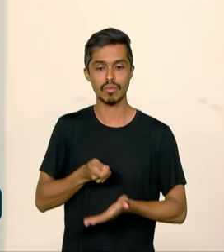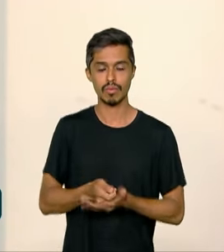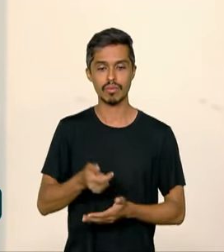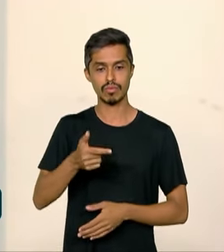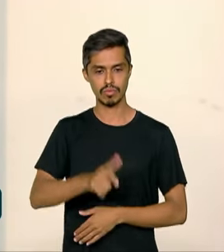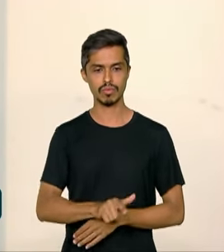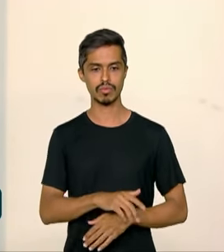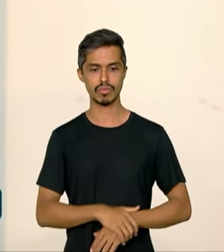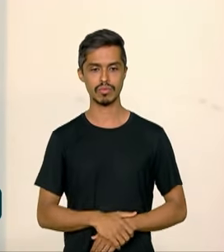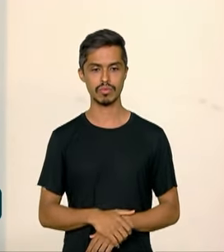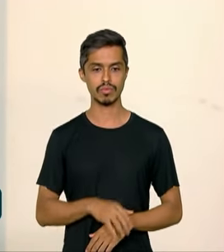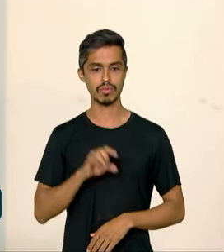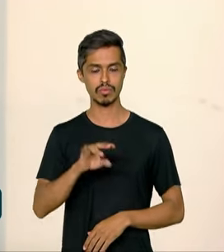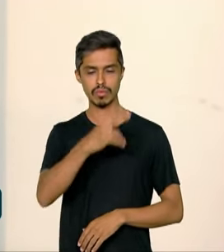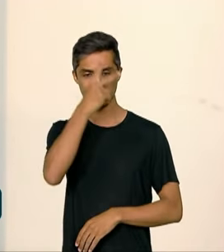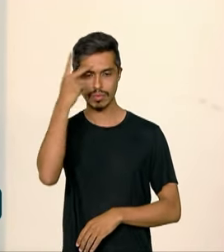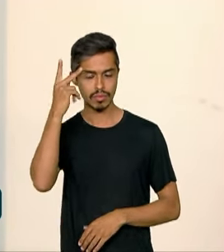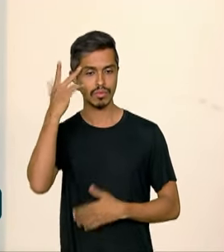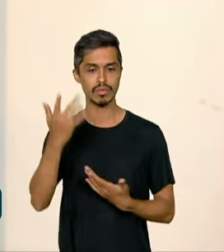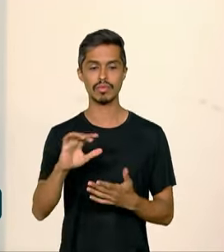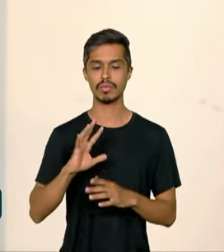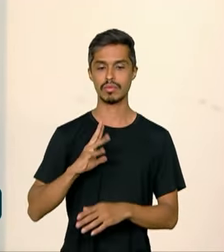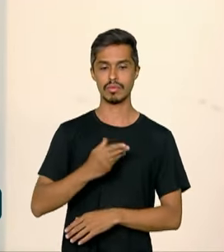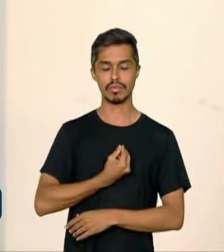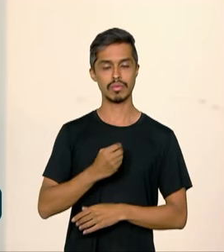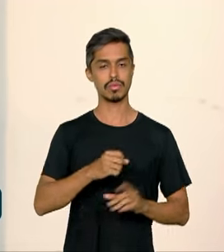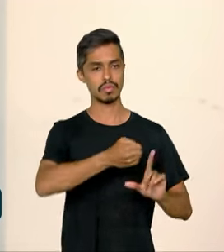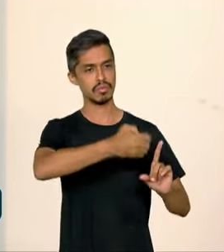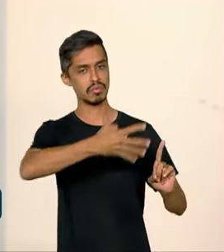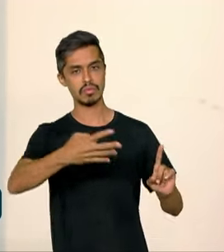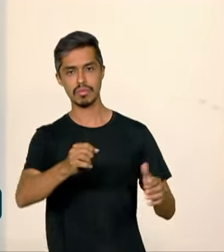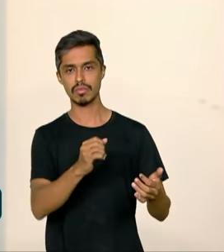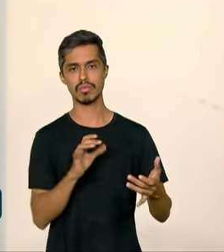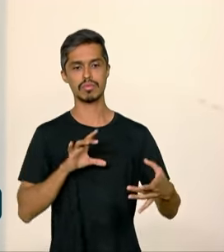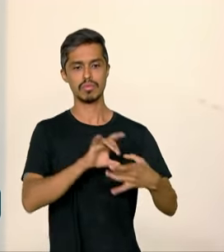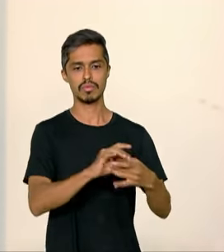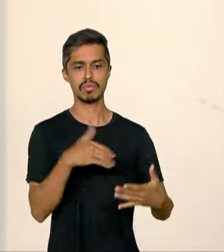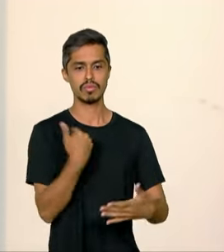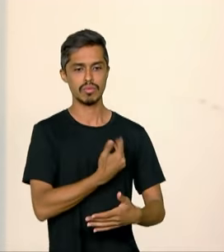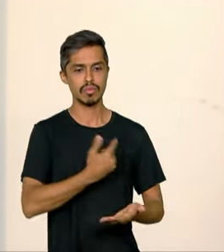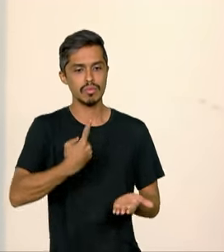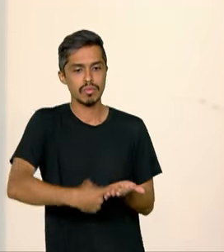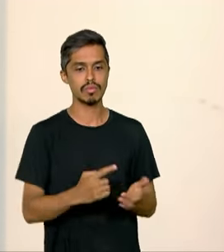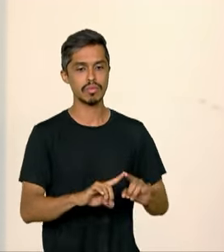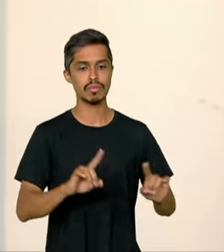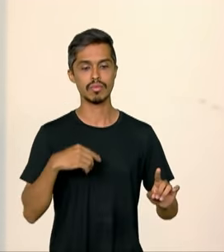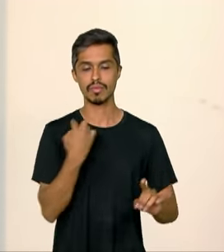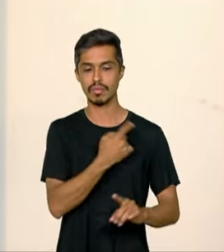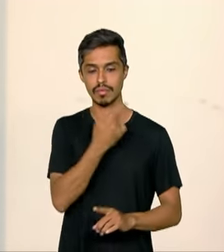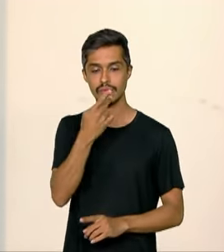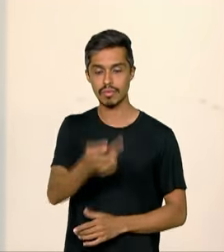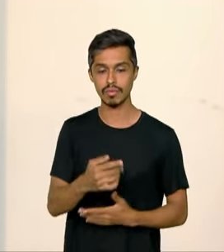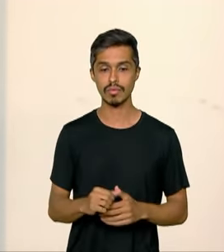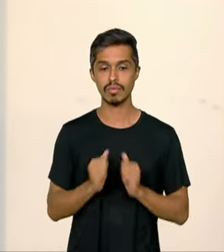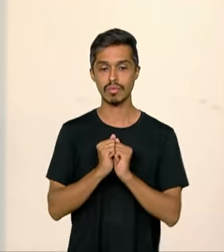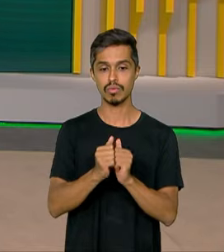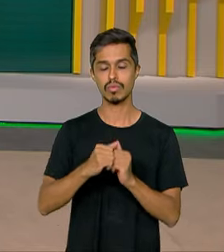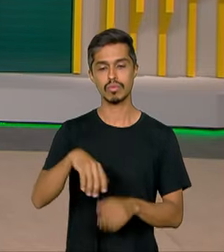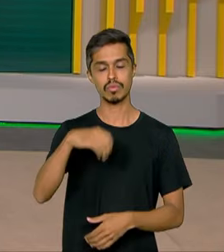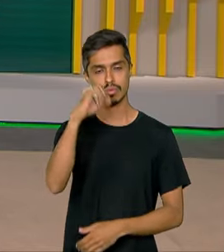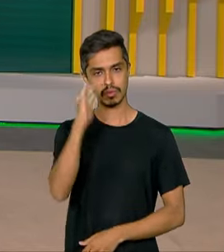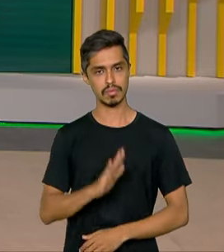não é apenas com as pessoas trans, com as pessoas LGBTQIA+. Nós estamos reafirmando o compromisso com o Brasil.